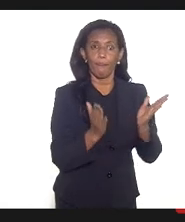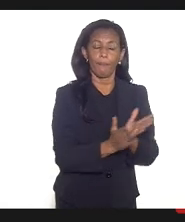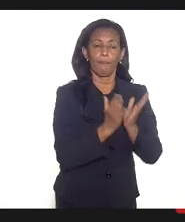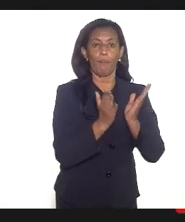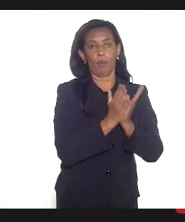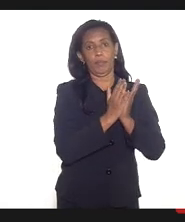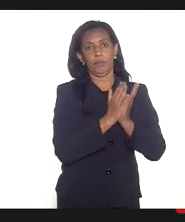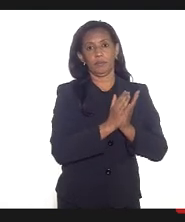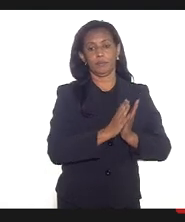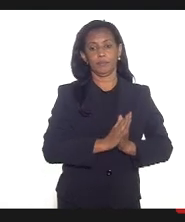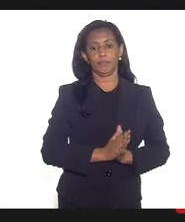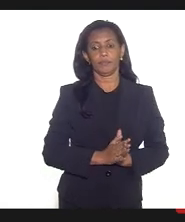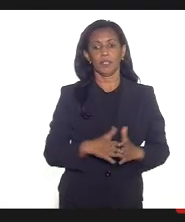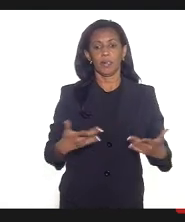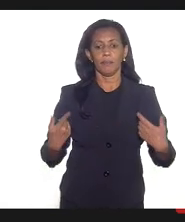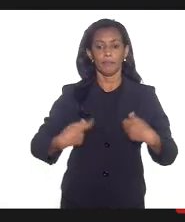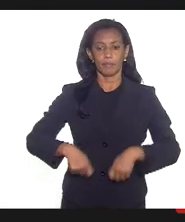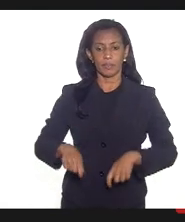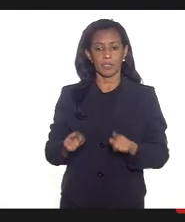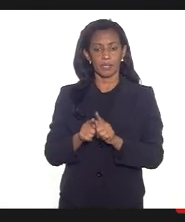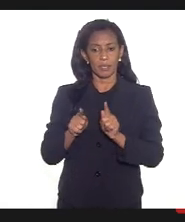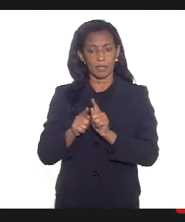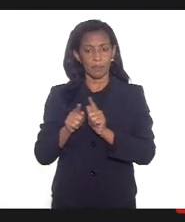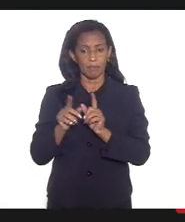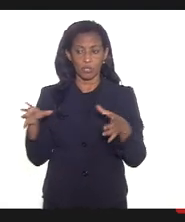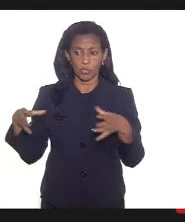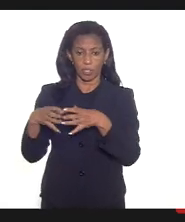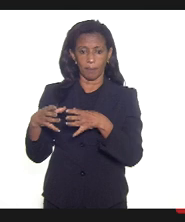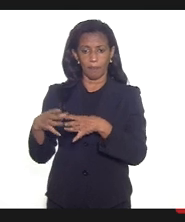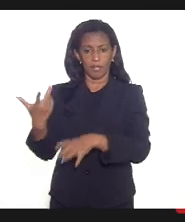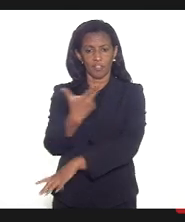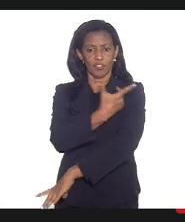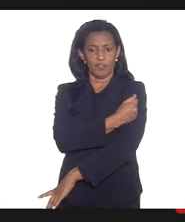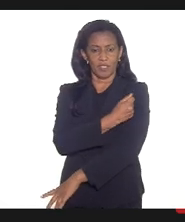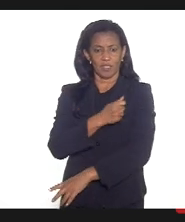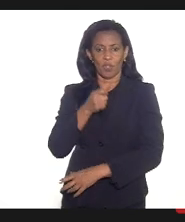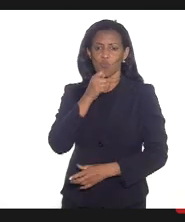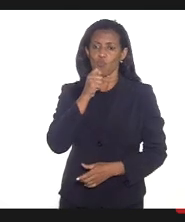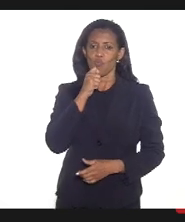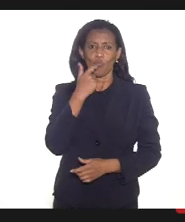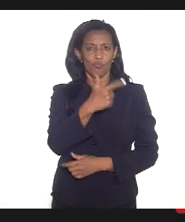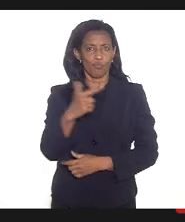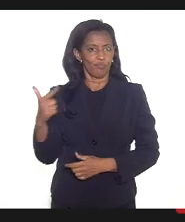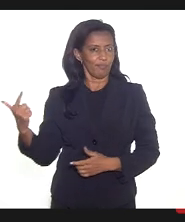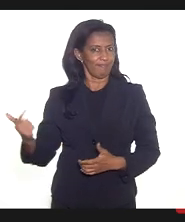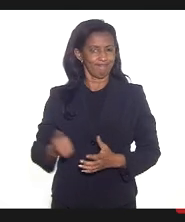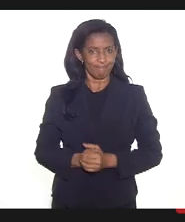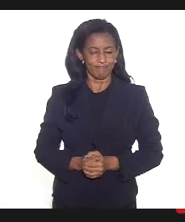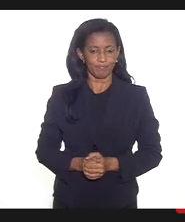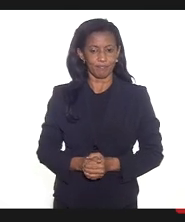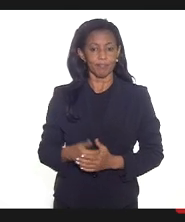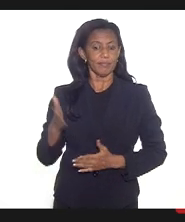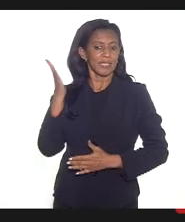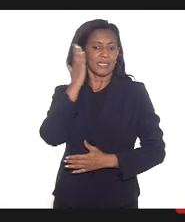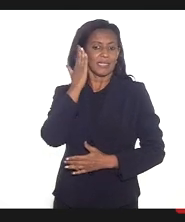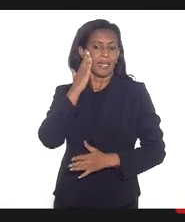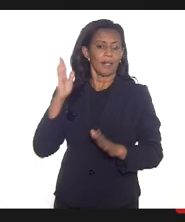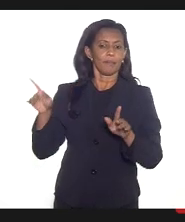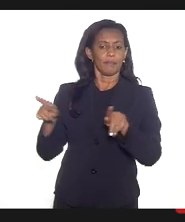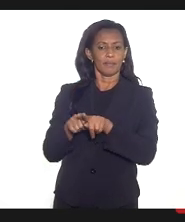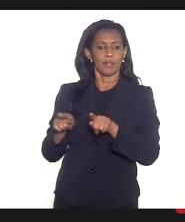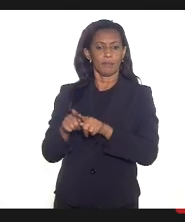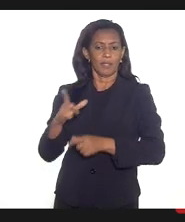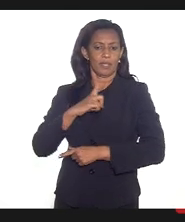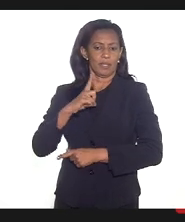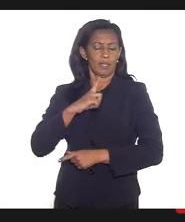vulnerável. E, além disso, a gente precisaria de campanhas de vacinação e elas não estão sendo feitas. E a gente sabe que tem